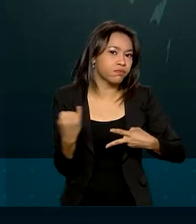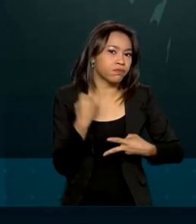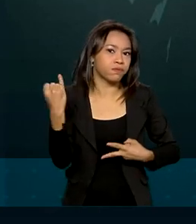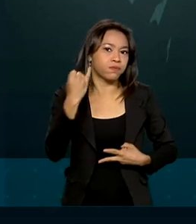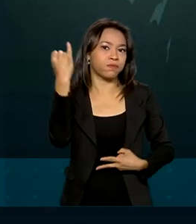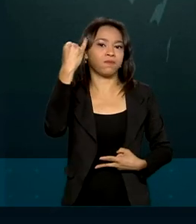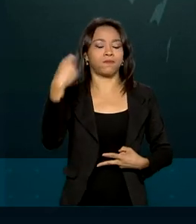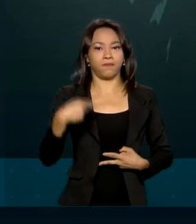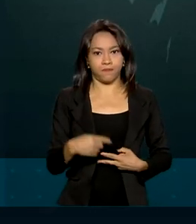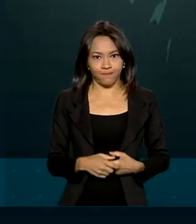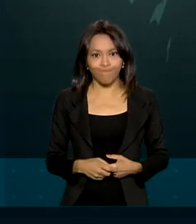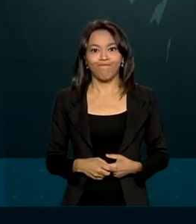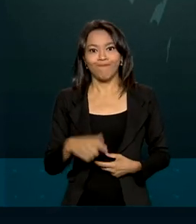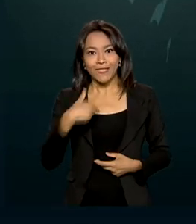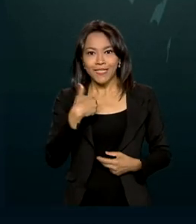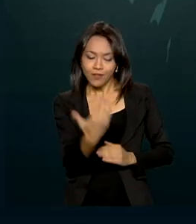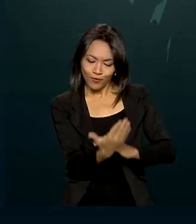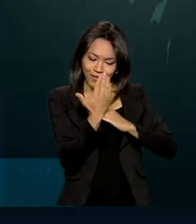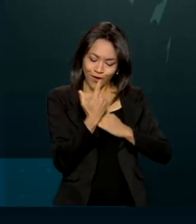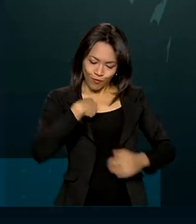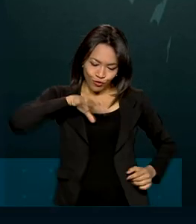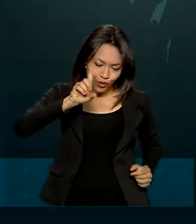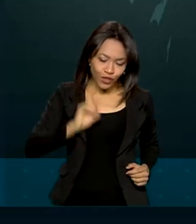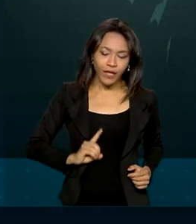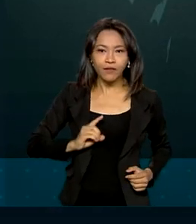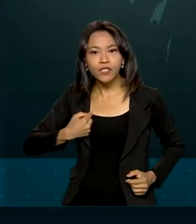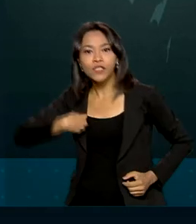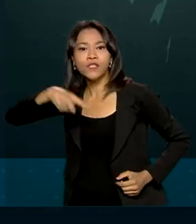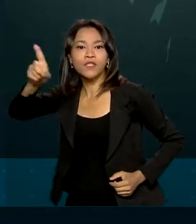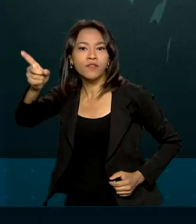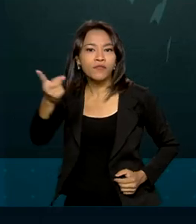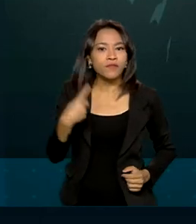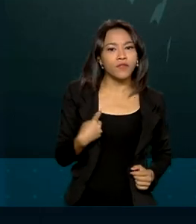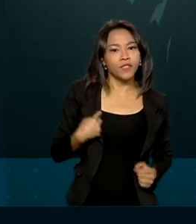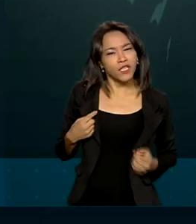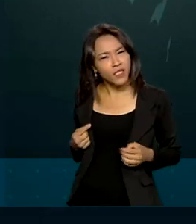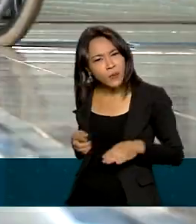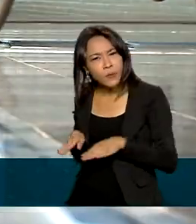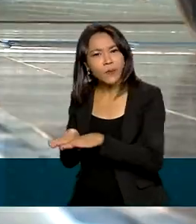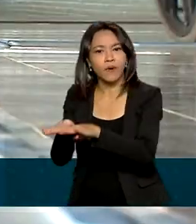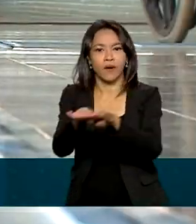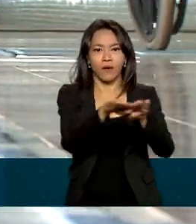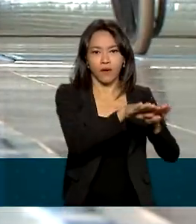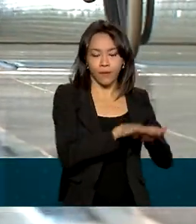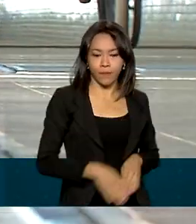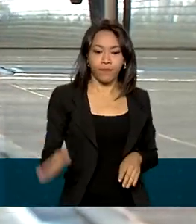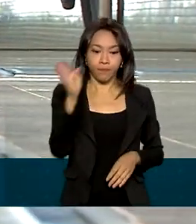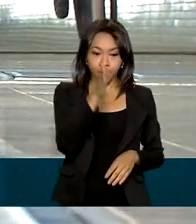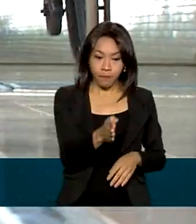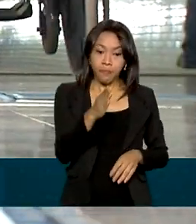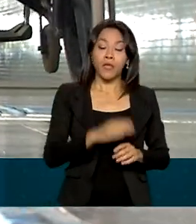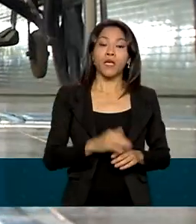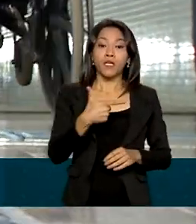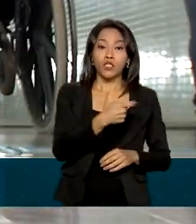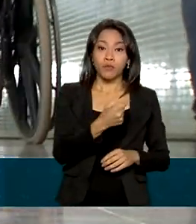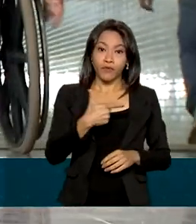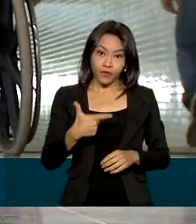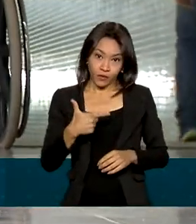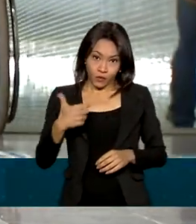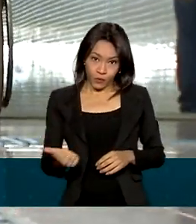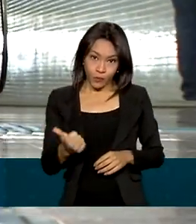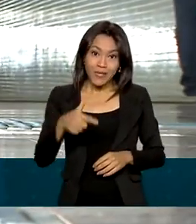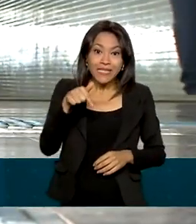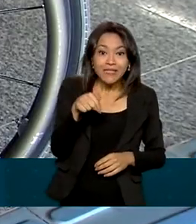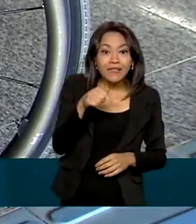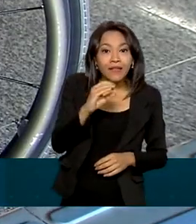traz ainda mais o nosso direito de ir e vir de forma igualitária. Só em 2021, 70